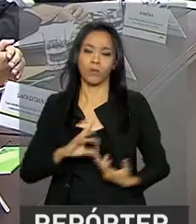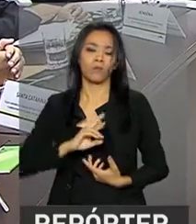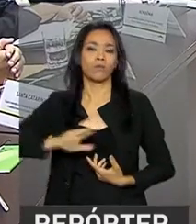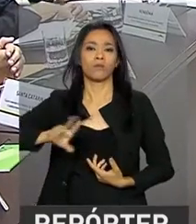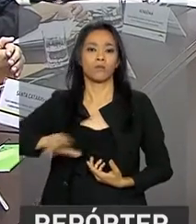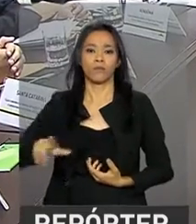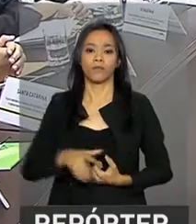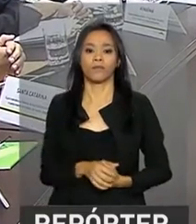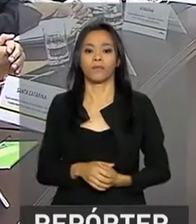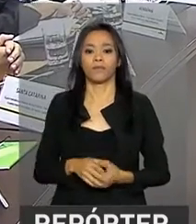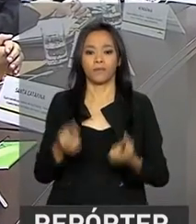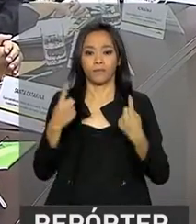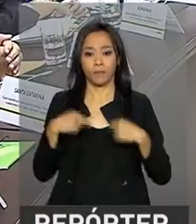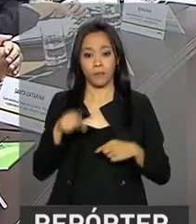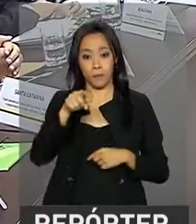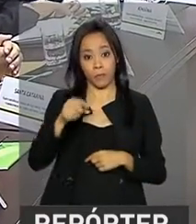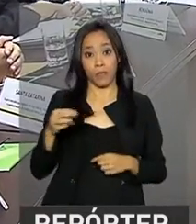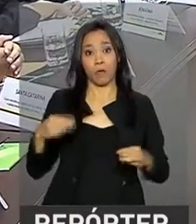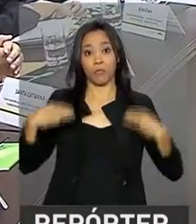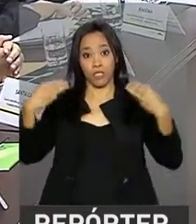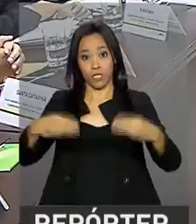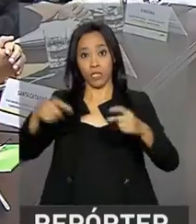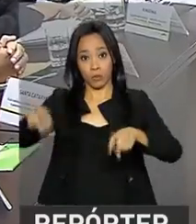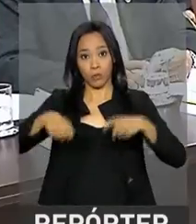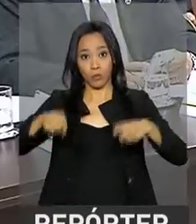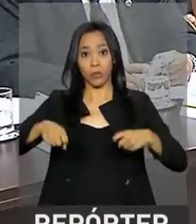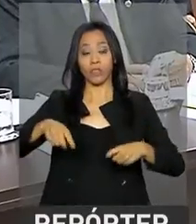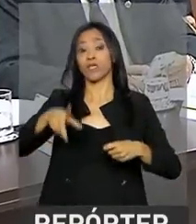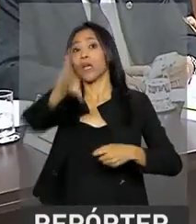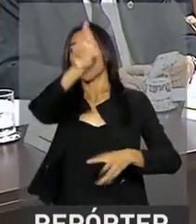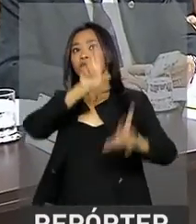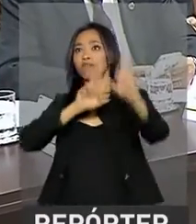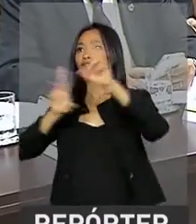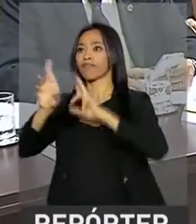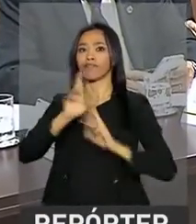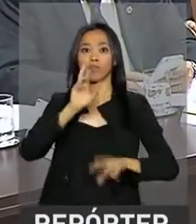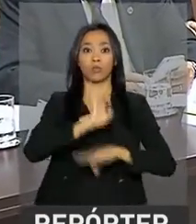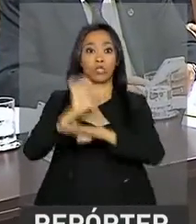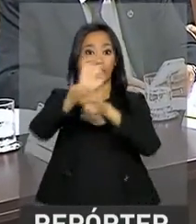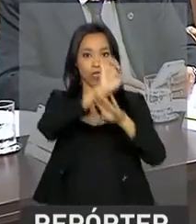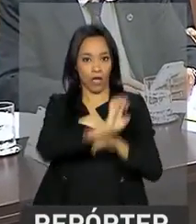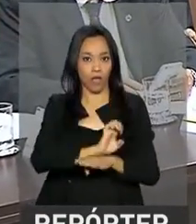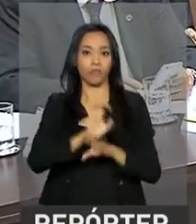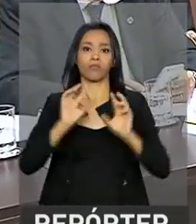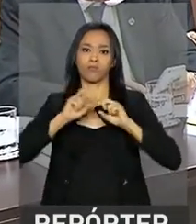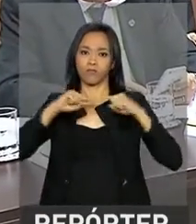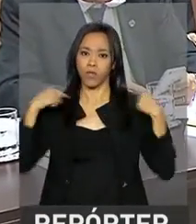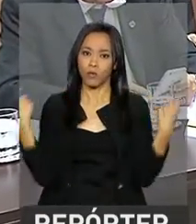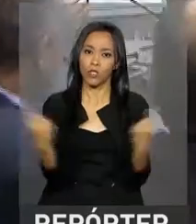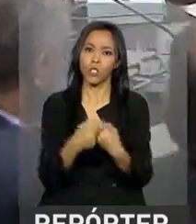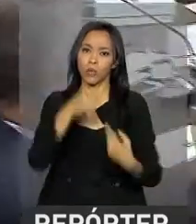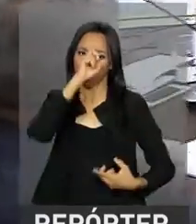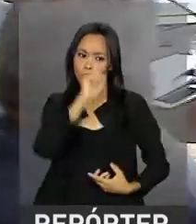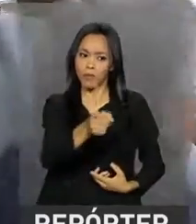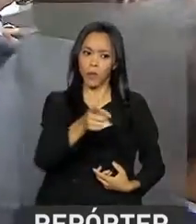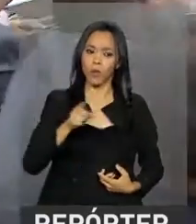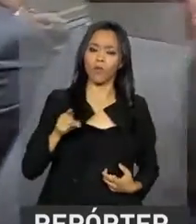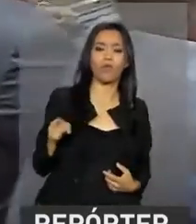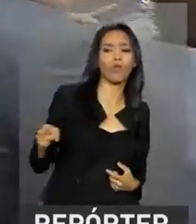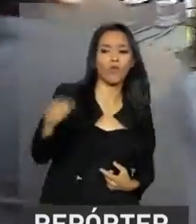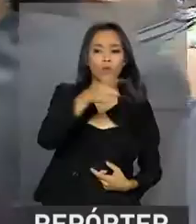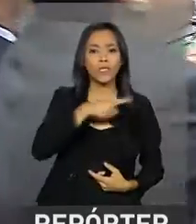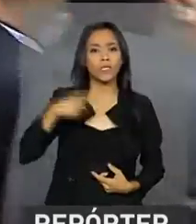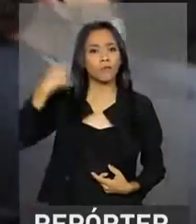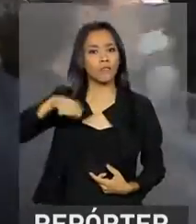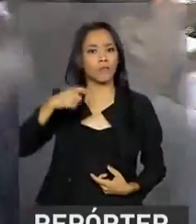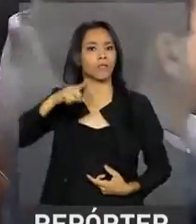O Ministério da Agricultura reuniu os superintendentes estaduais nesta segunda-feira e passou uma ordem. Todos devem